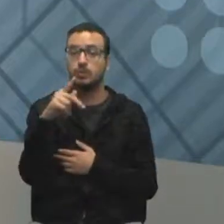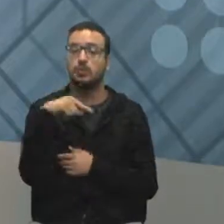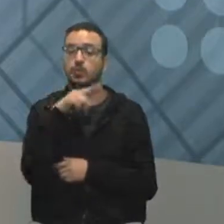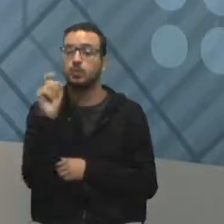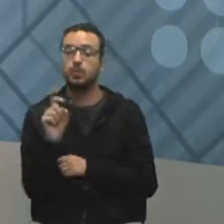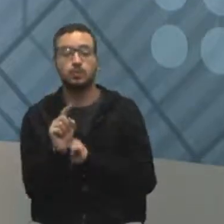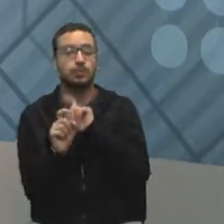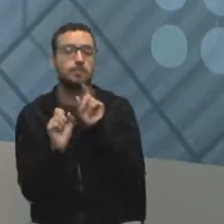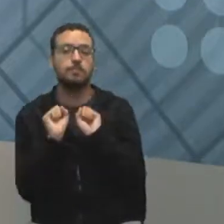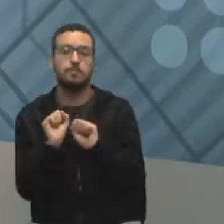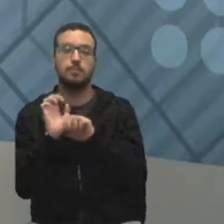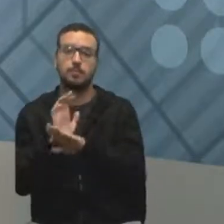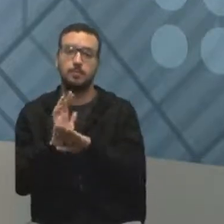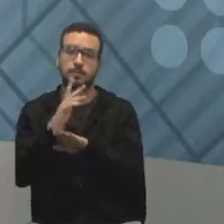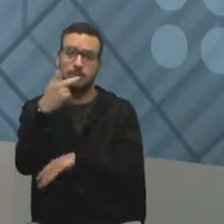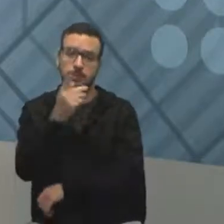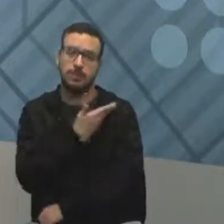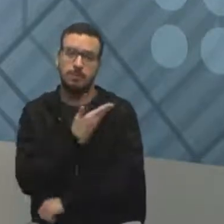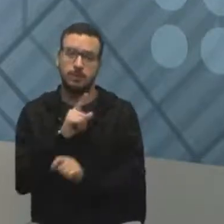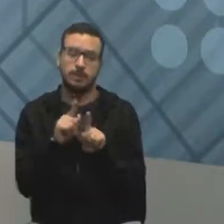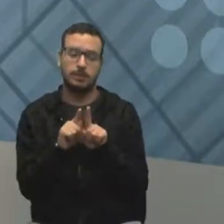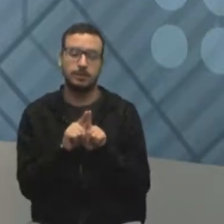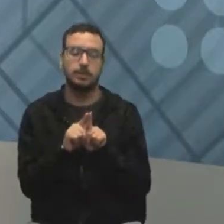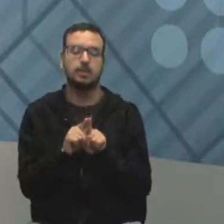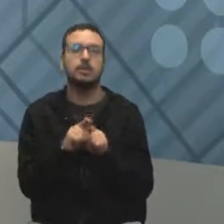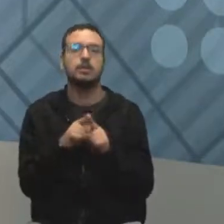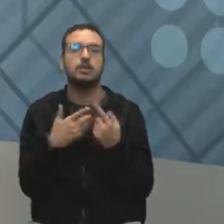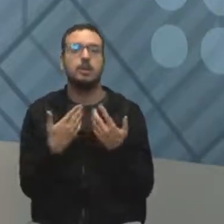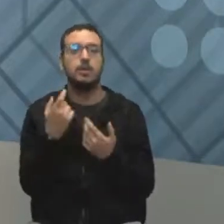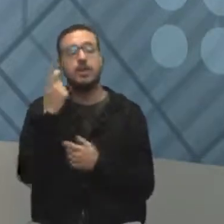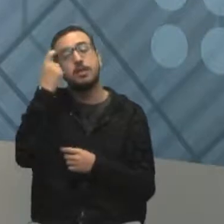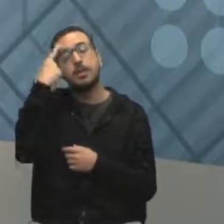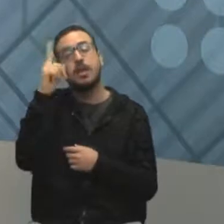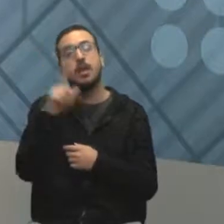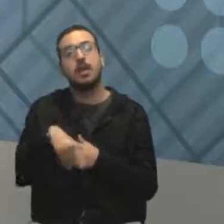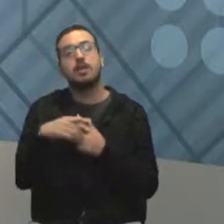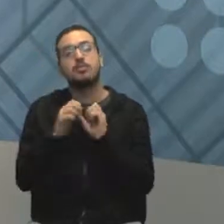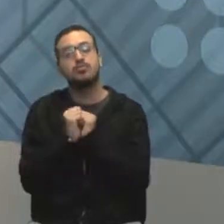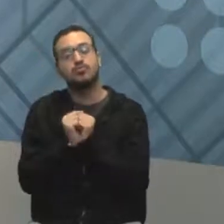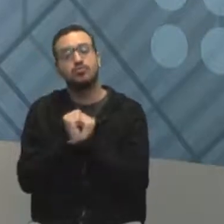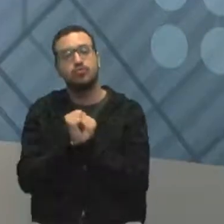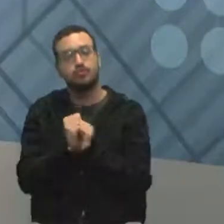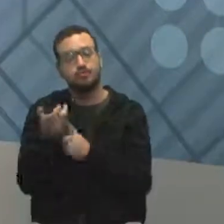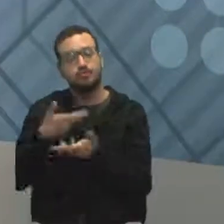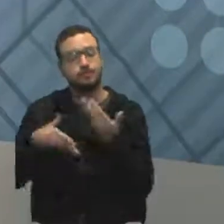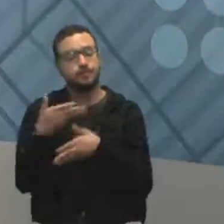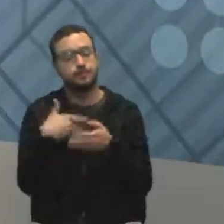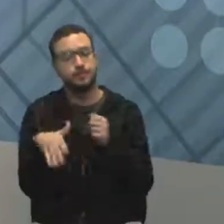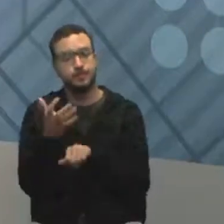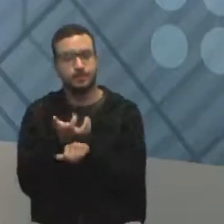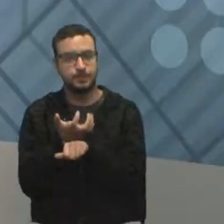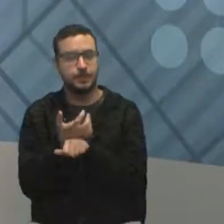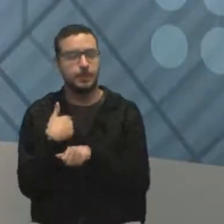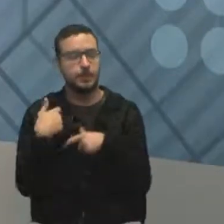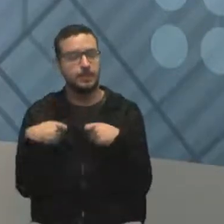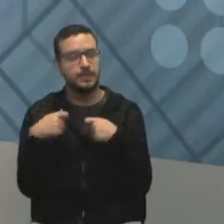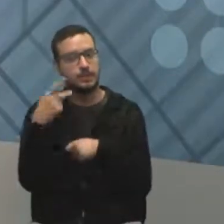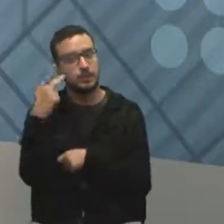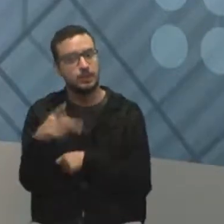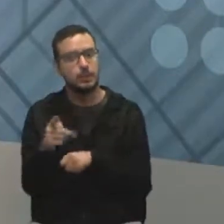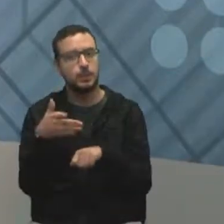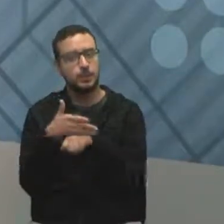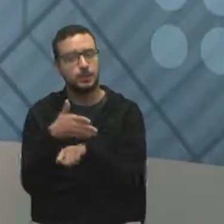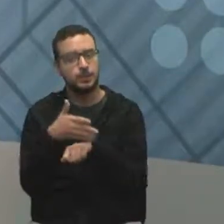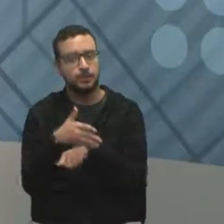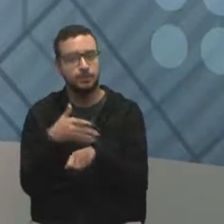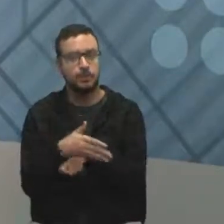estar ajudando também todos os seus colegas. E a ideia é essa mesmo, a gente construir juntos a disciplina, tá? Então, eu preciso da sua participação e